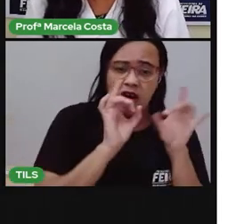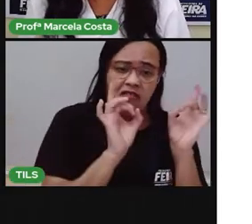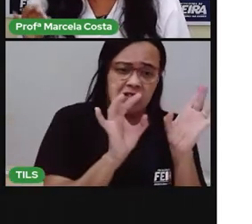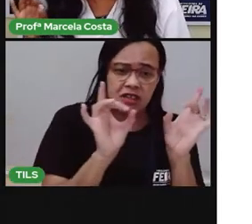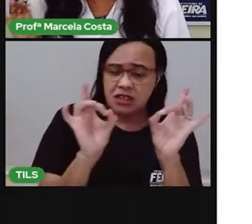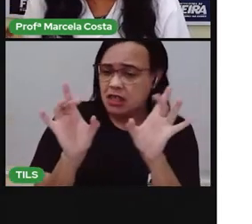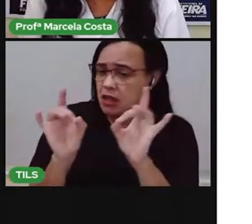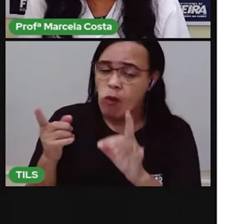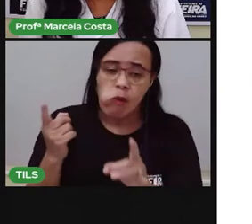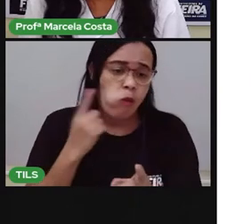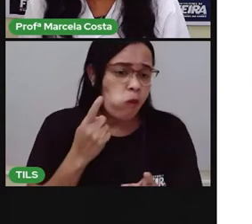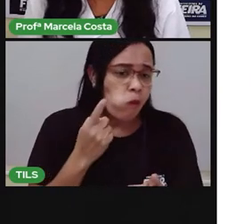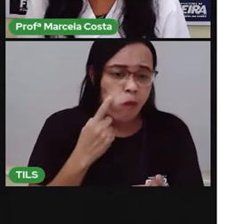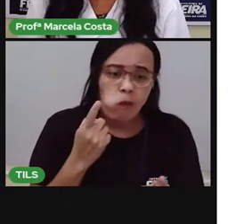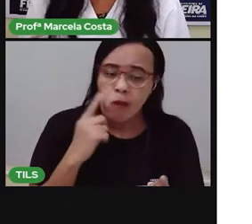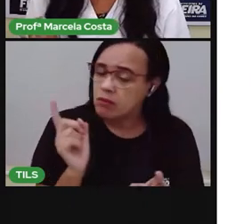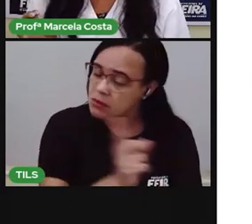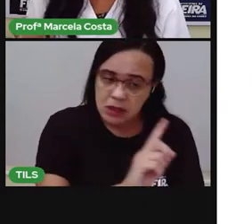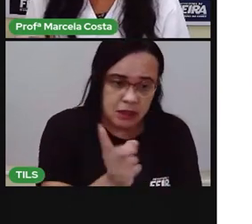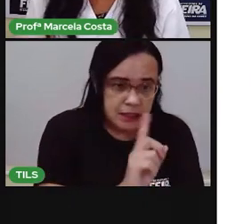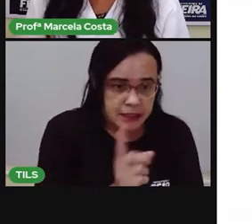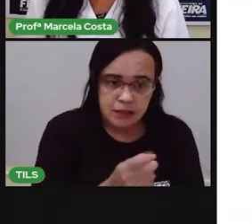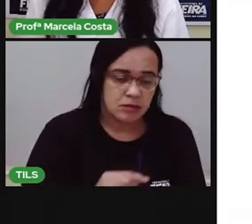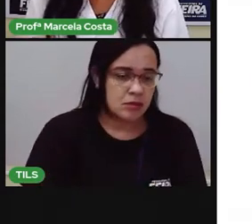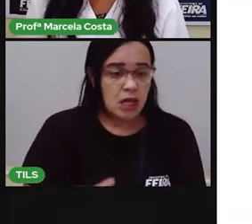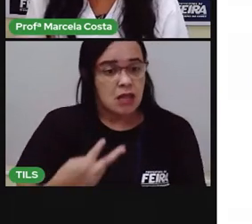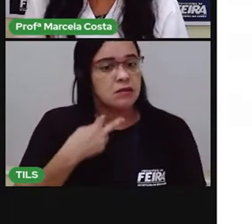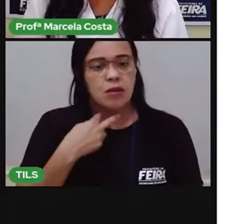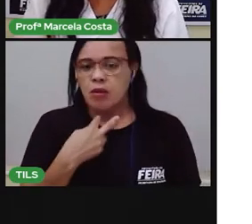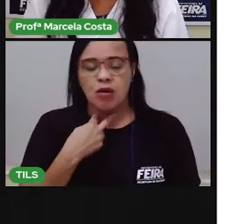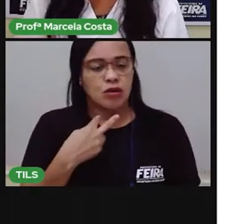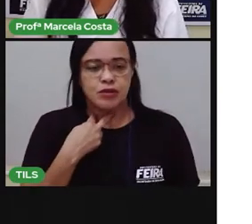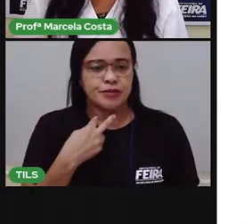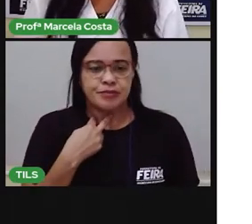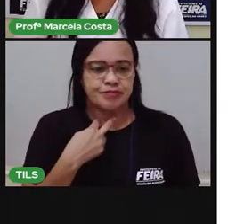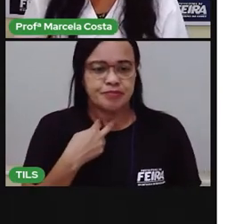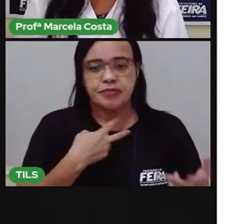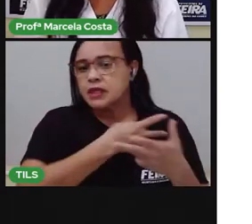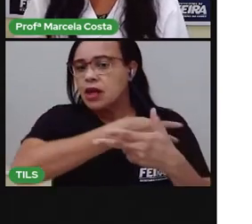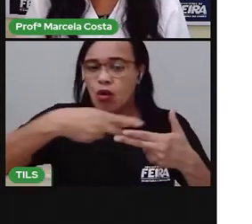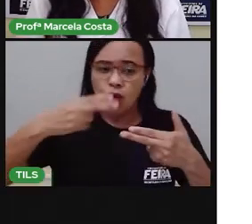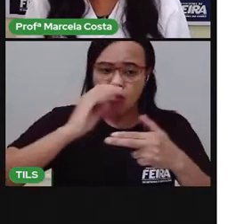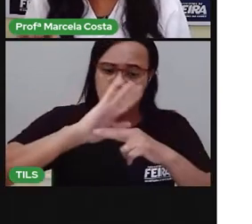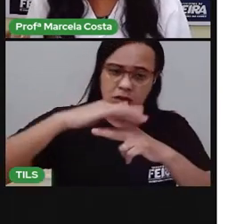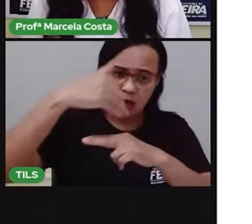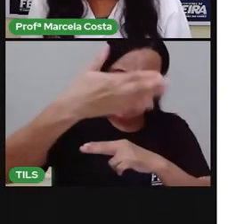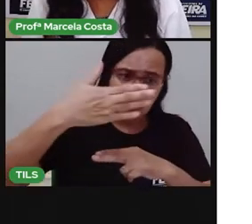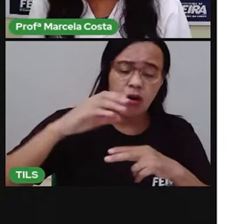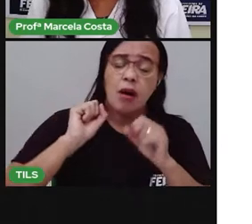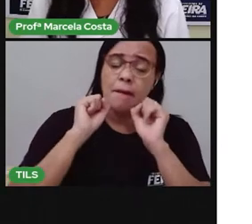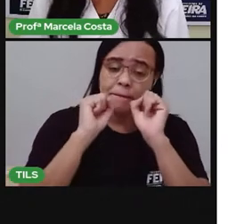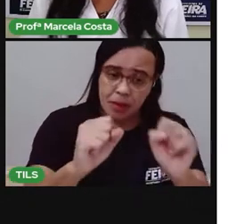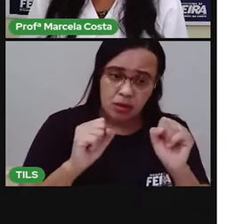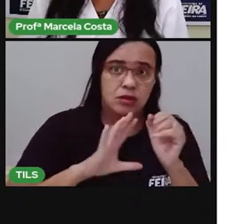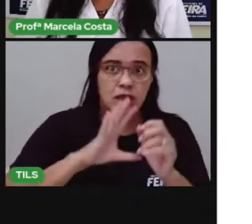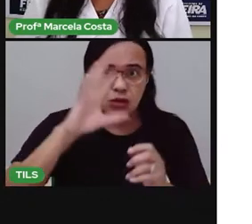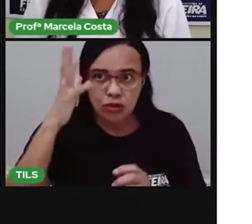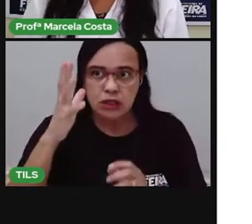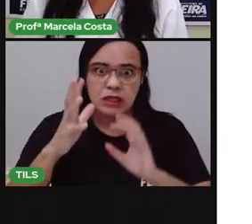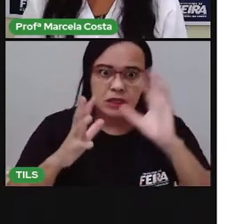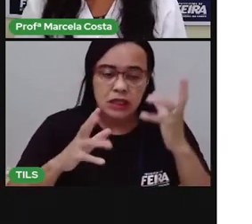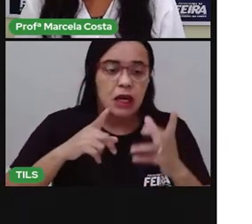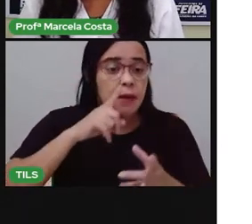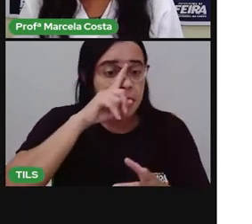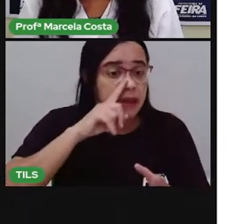não pode. Porque você está exposto a diversos riscos. Inclusive, como eu já te mostrei na outra aula,